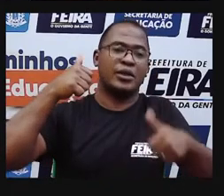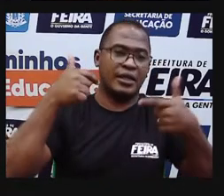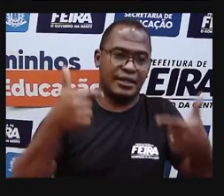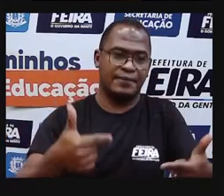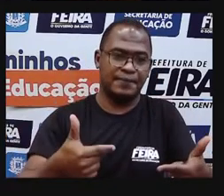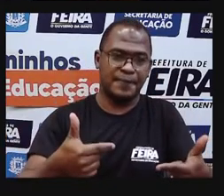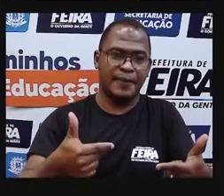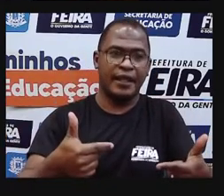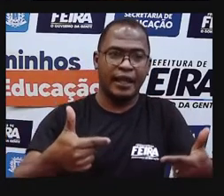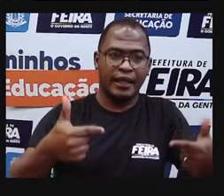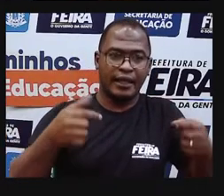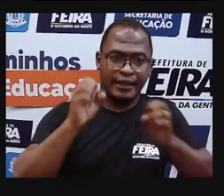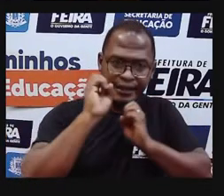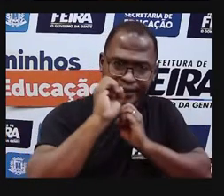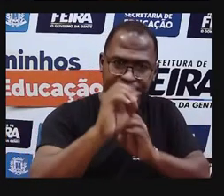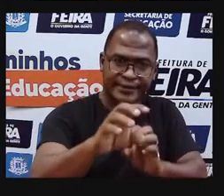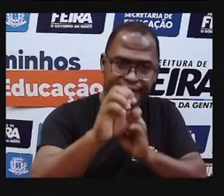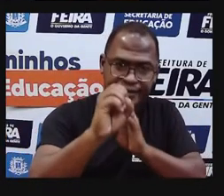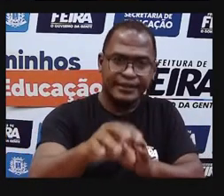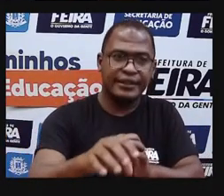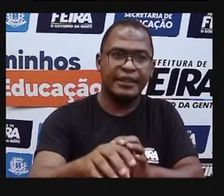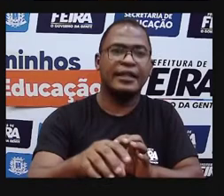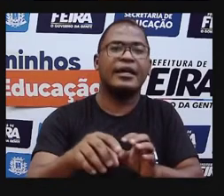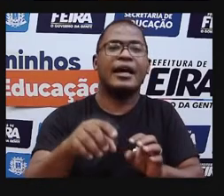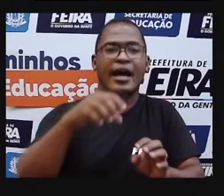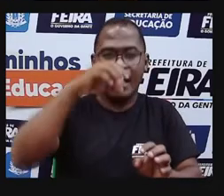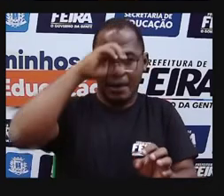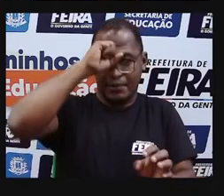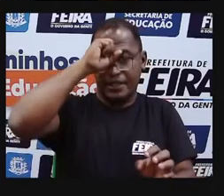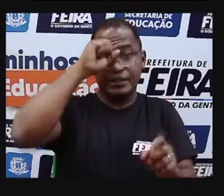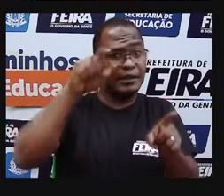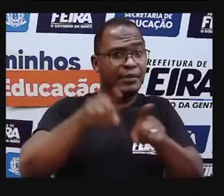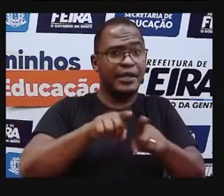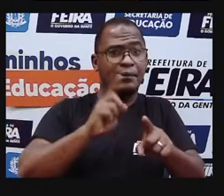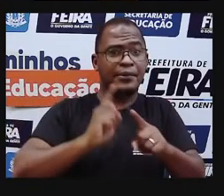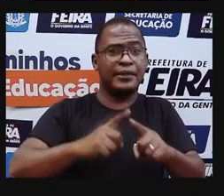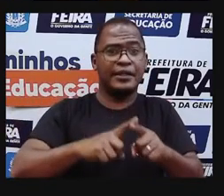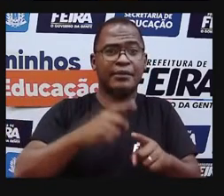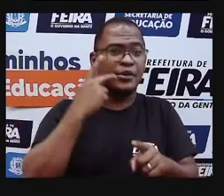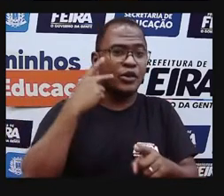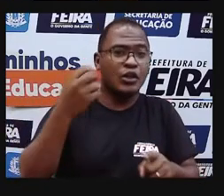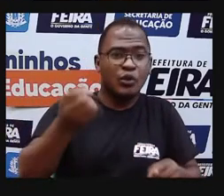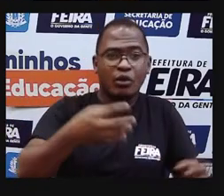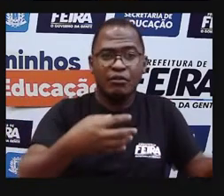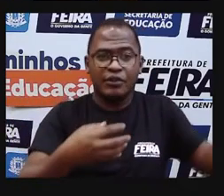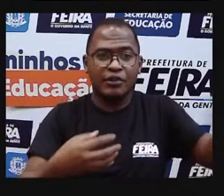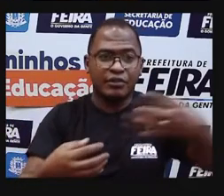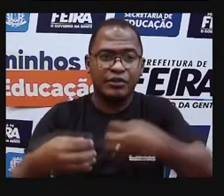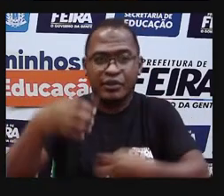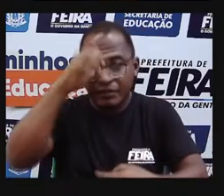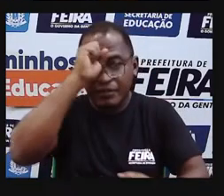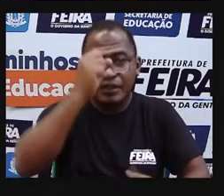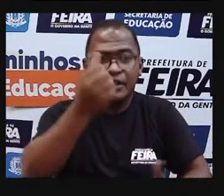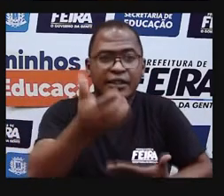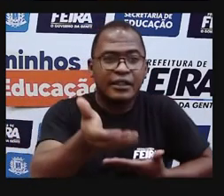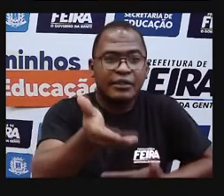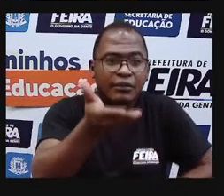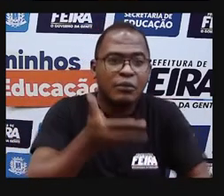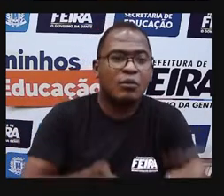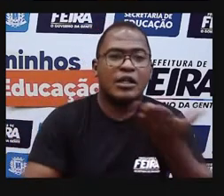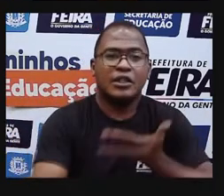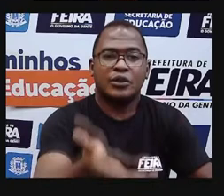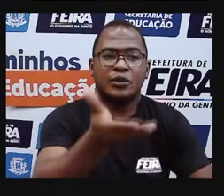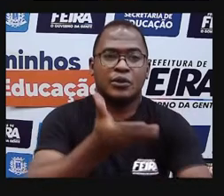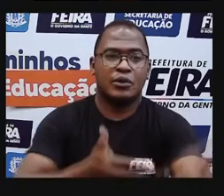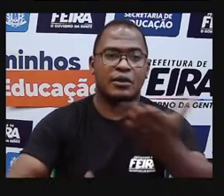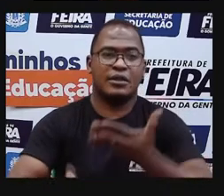ensinar e quem aprende, ensina ao aprender. Então, é uma bela lição, né, que Paulo Freire nos traz